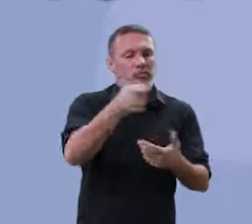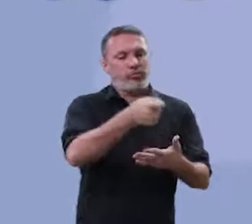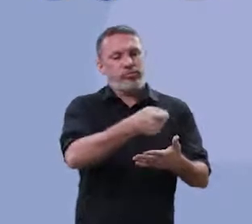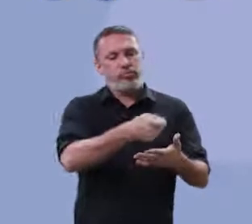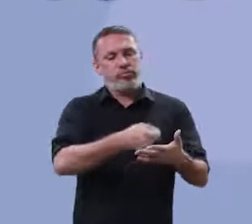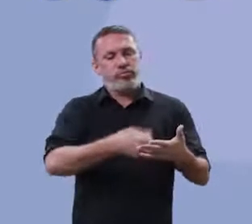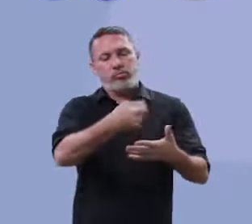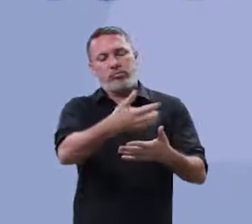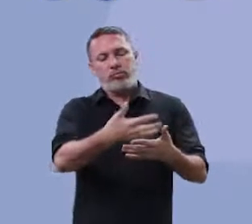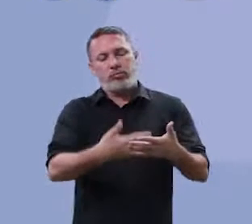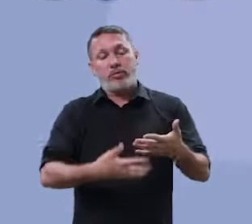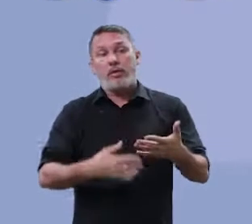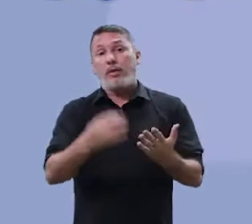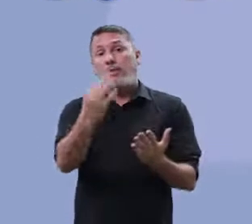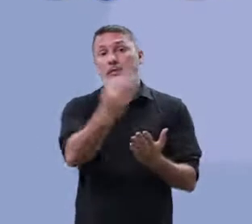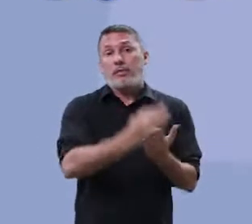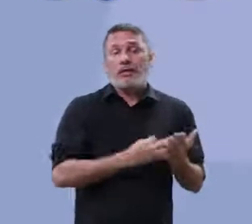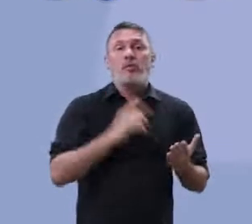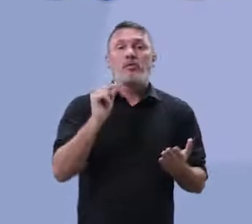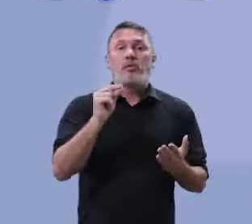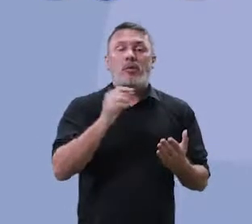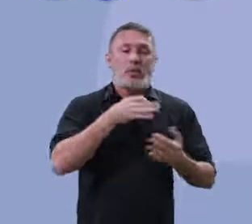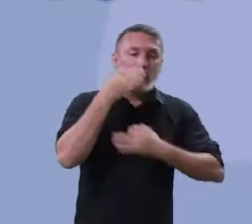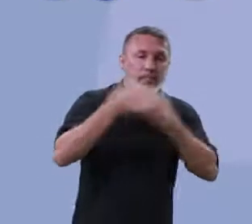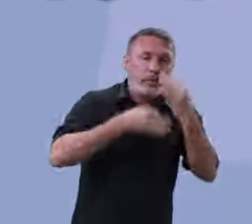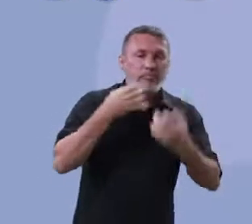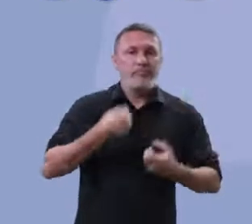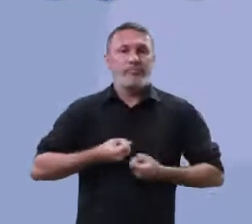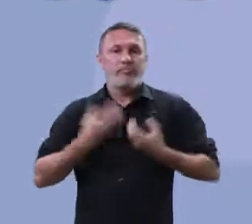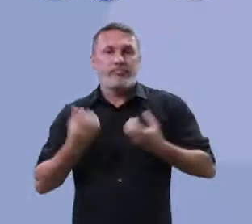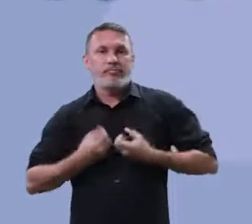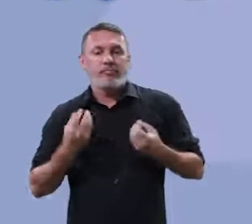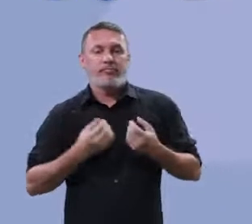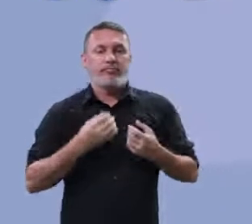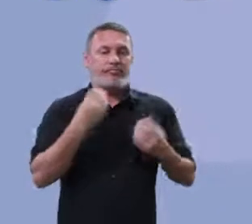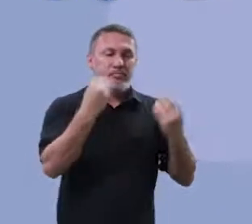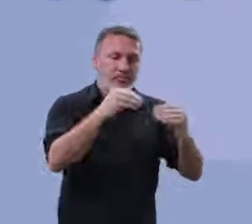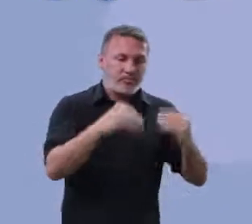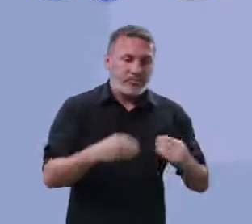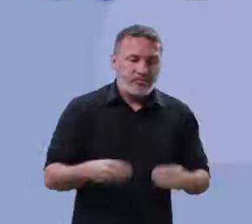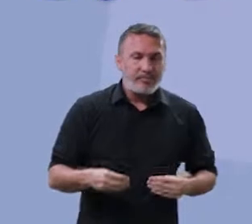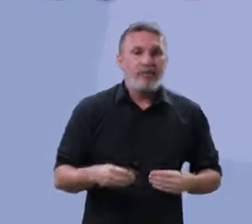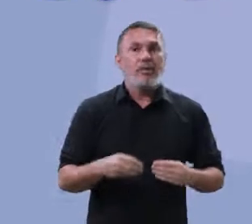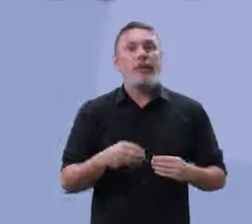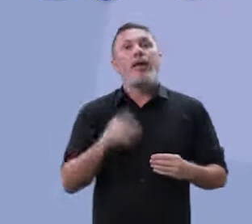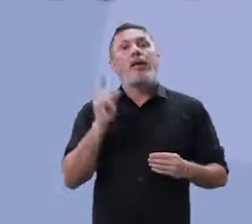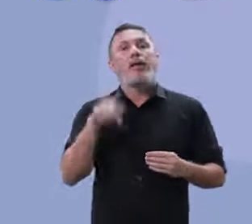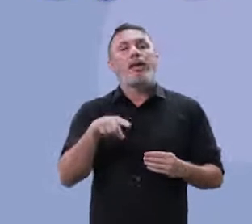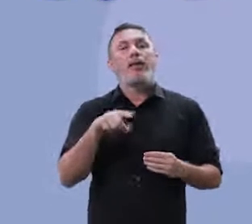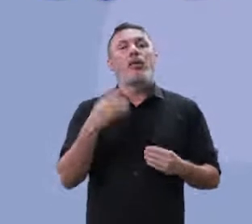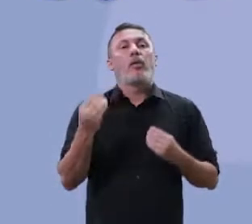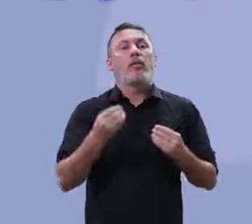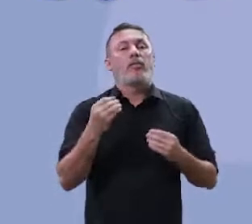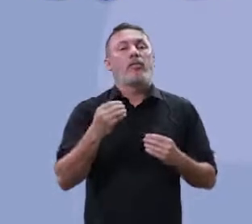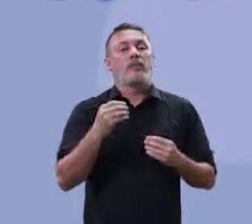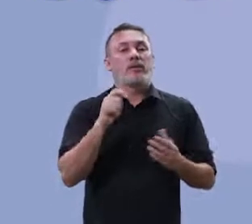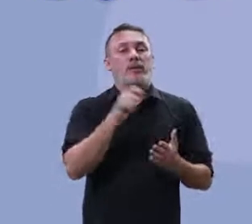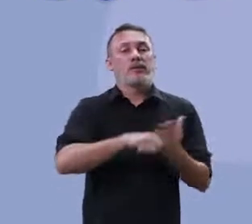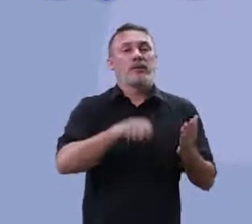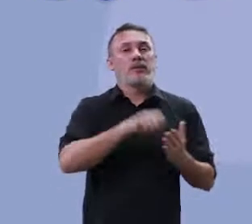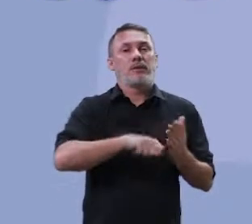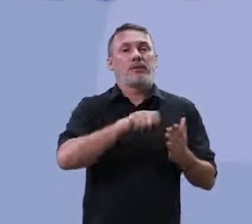redija, escreva, né, um texto dissertativo, argumentativo, em modalidade da língua portuguesa, na modalidade